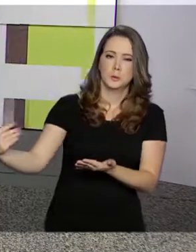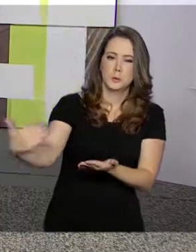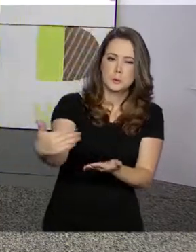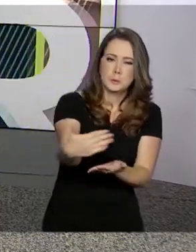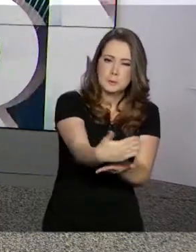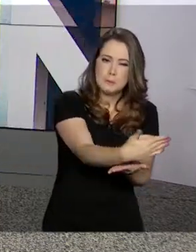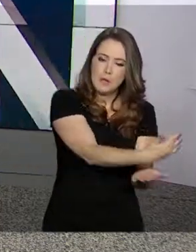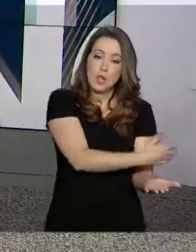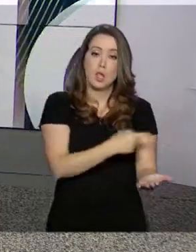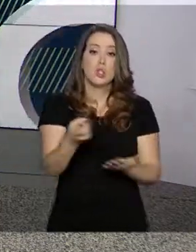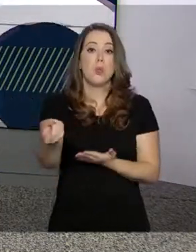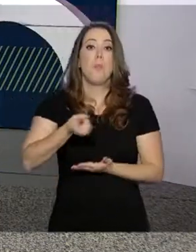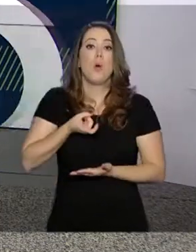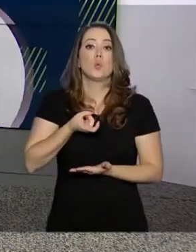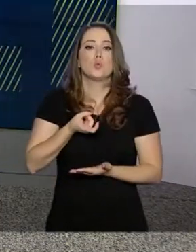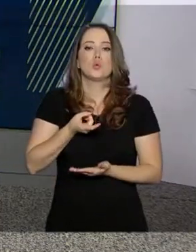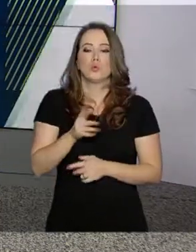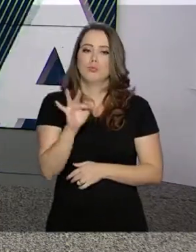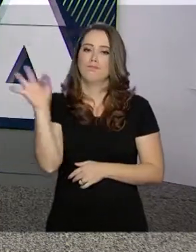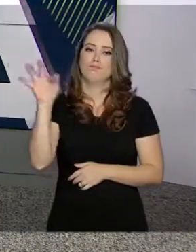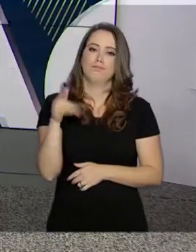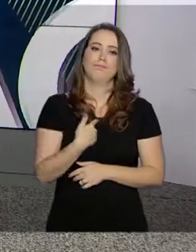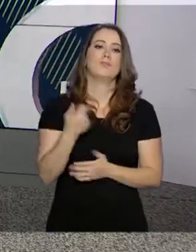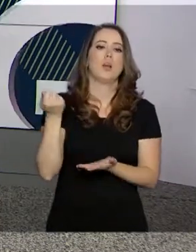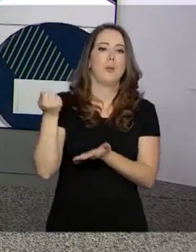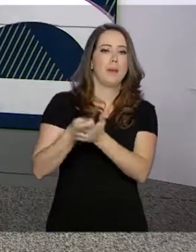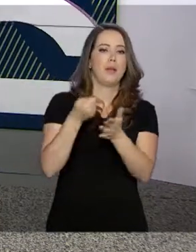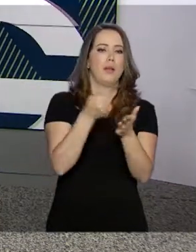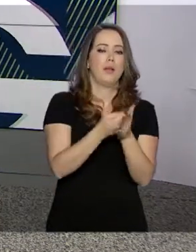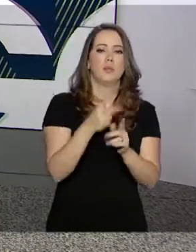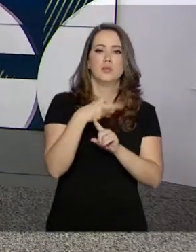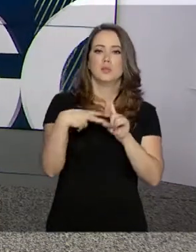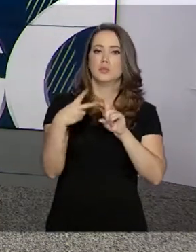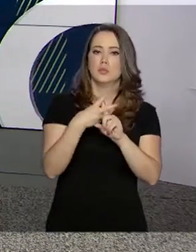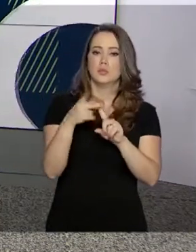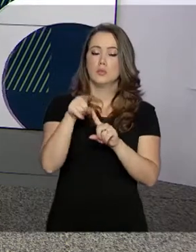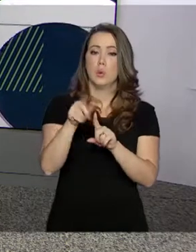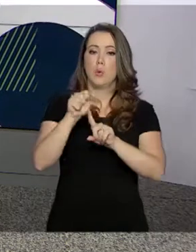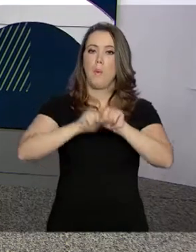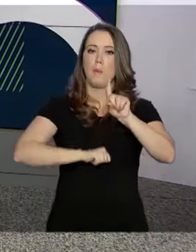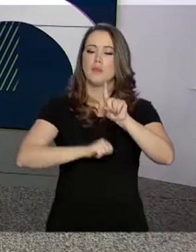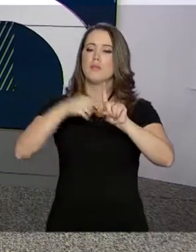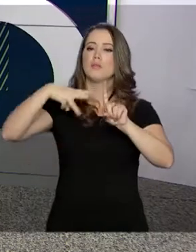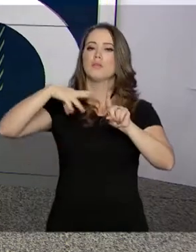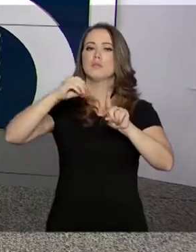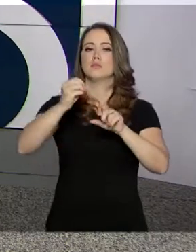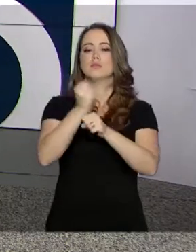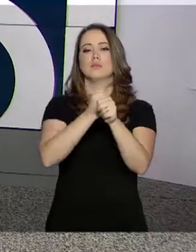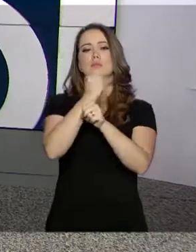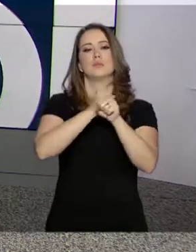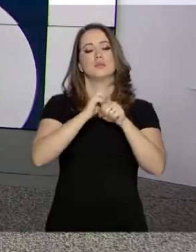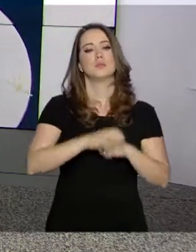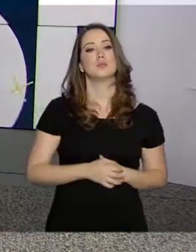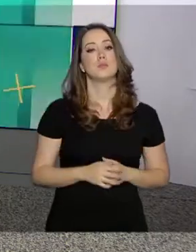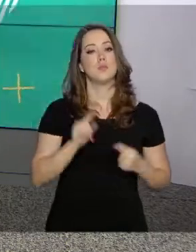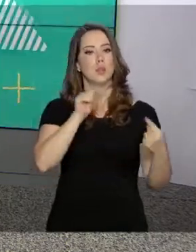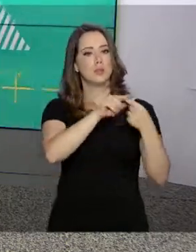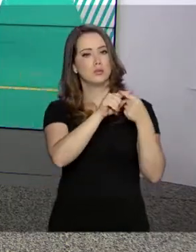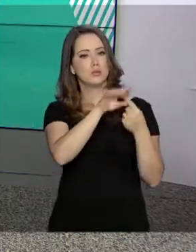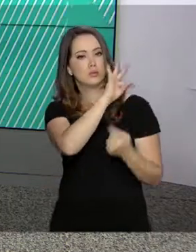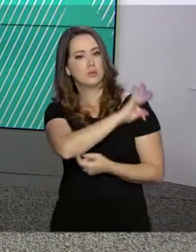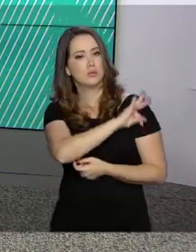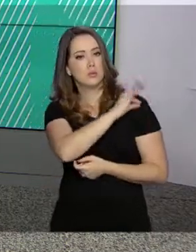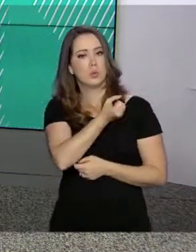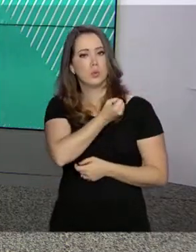da arrecadação de tributos federais e contribuições previdenciárias do mês de março deste ano. De acordo com os